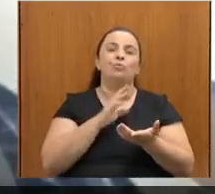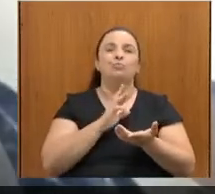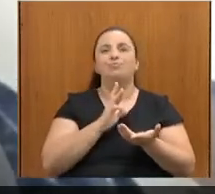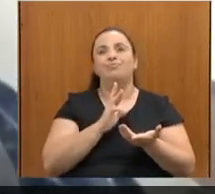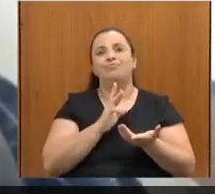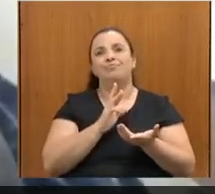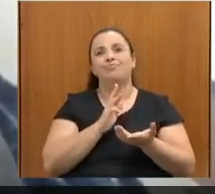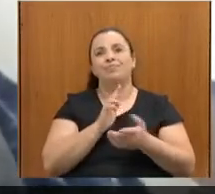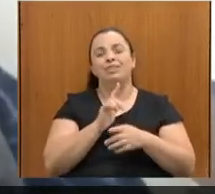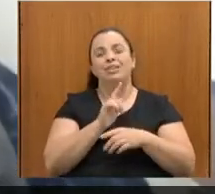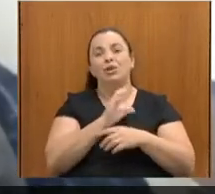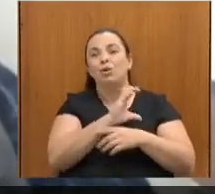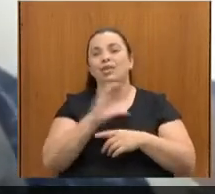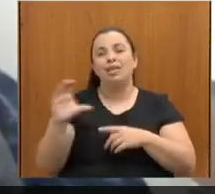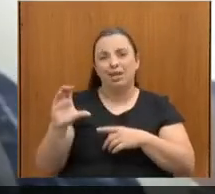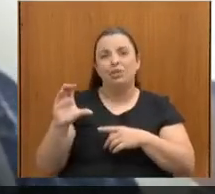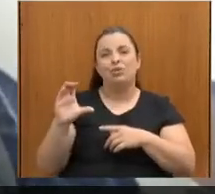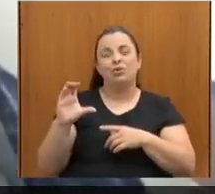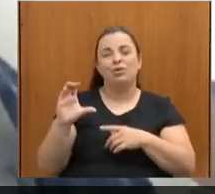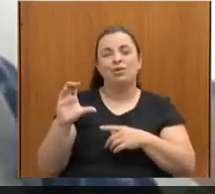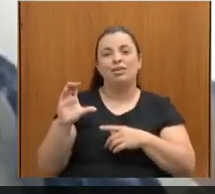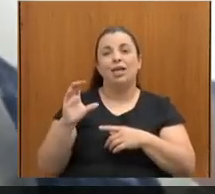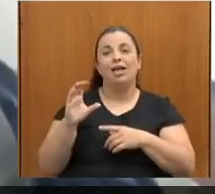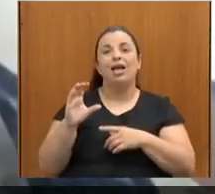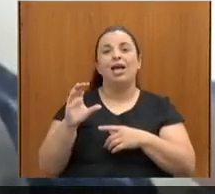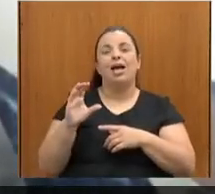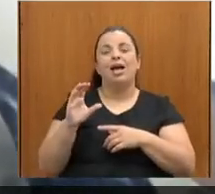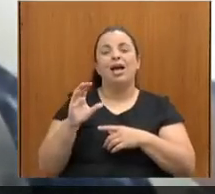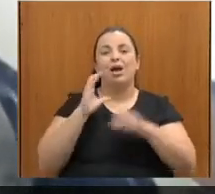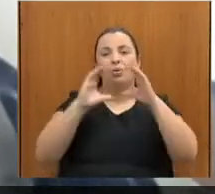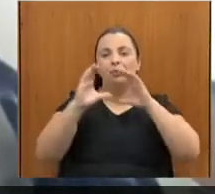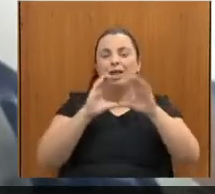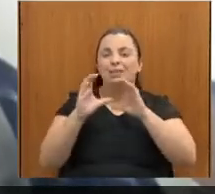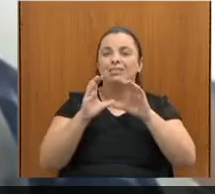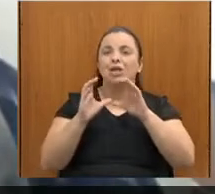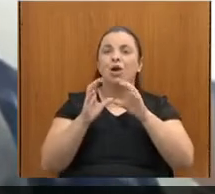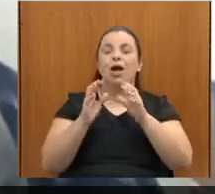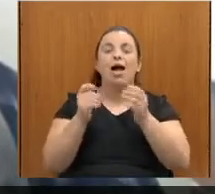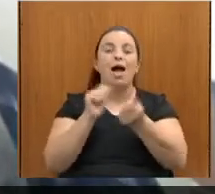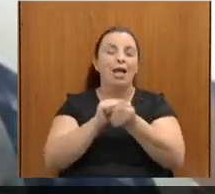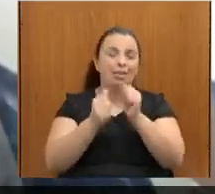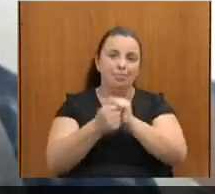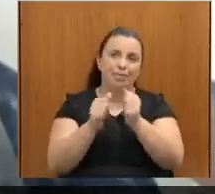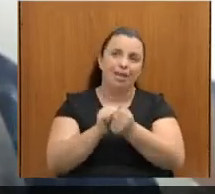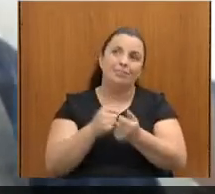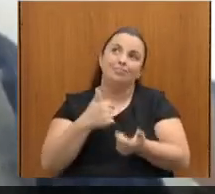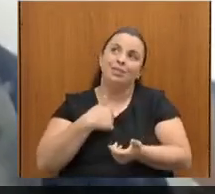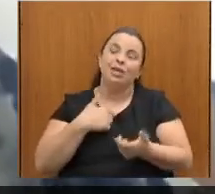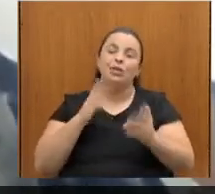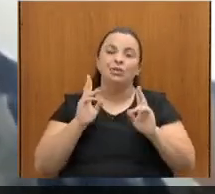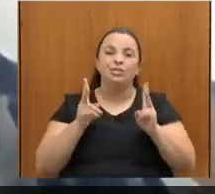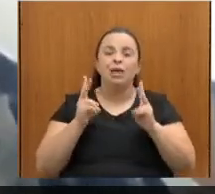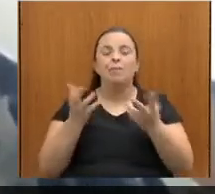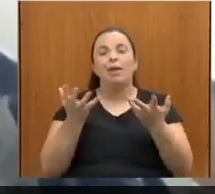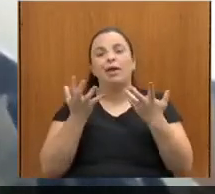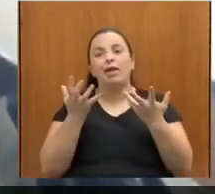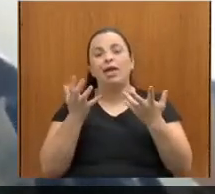passar para os meus colegas, para os amigos, como que é importante ter esse